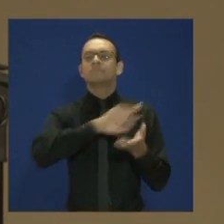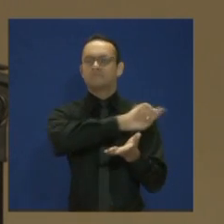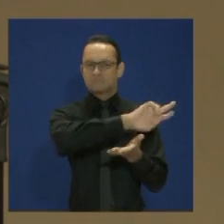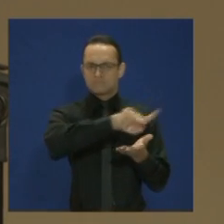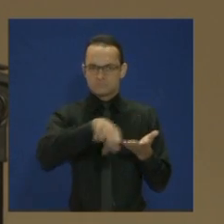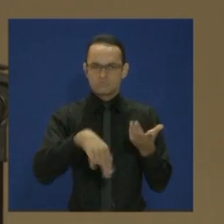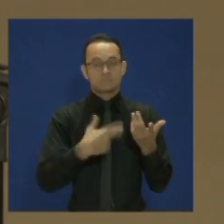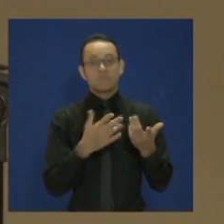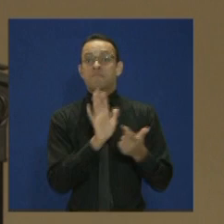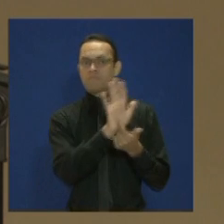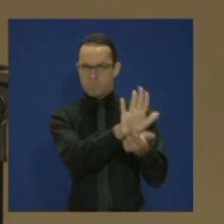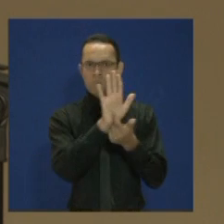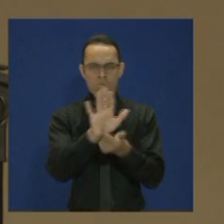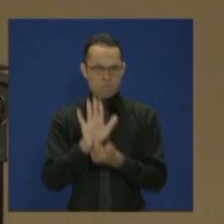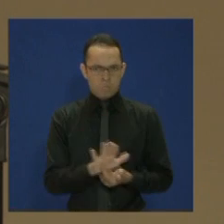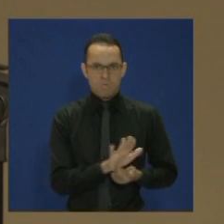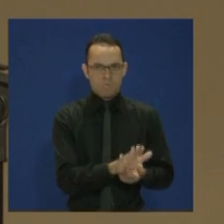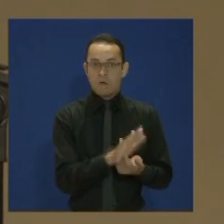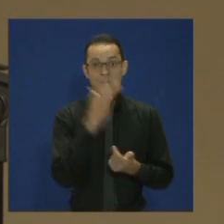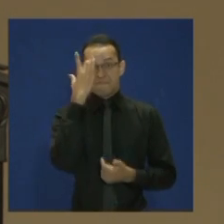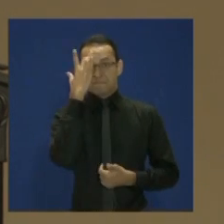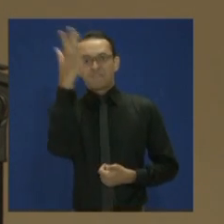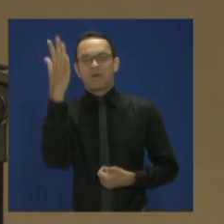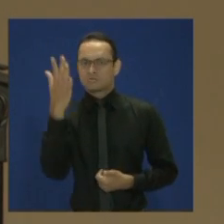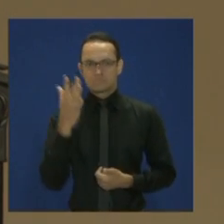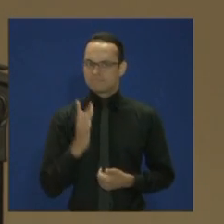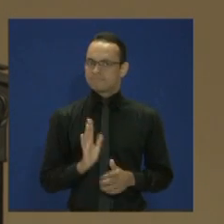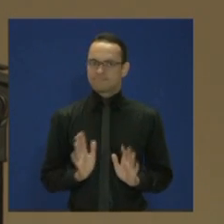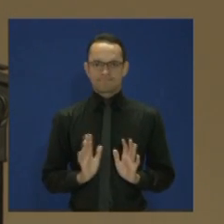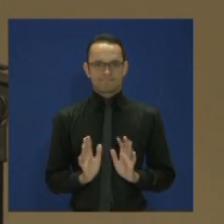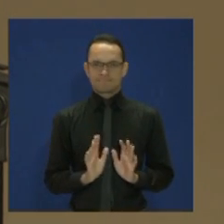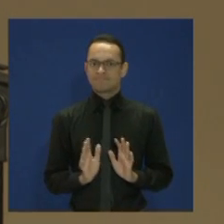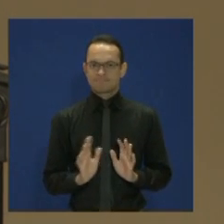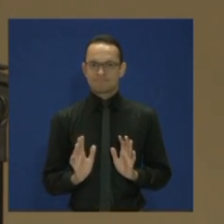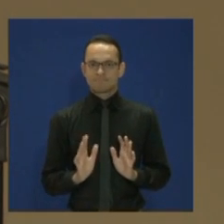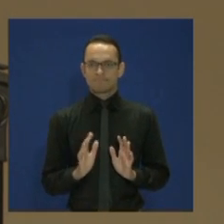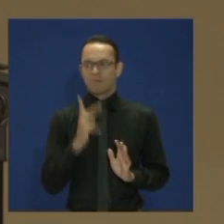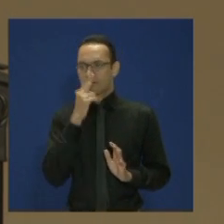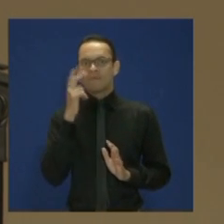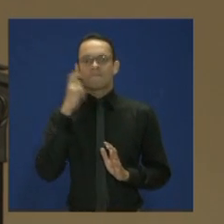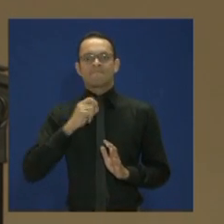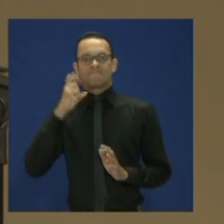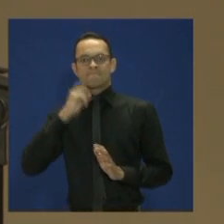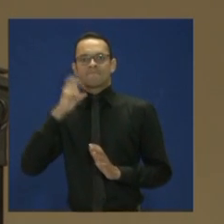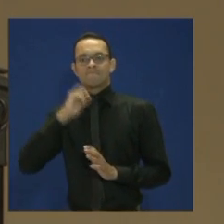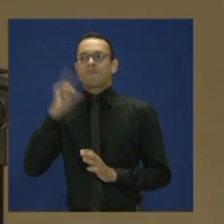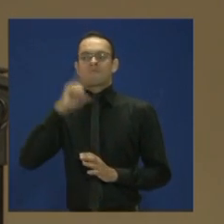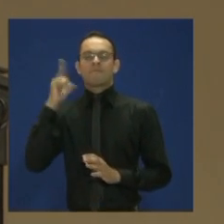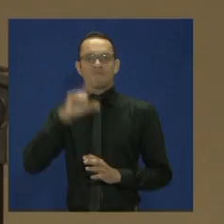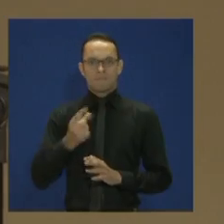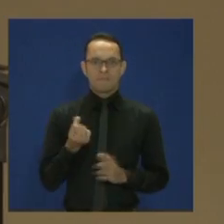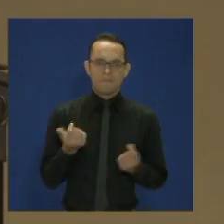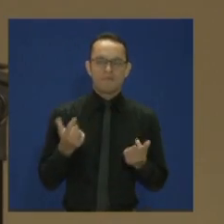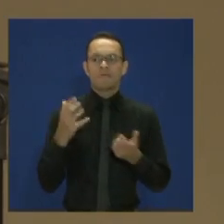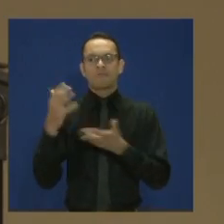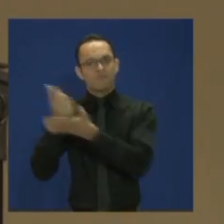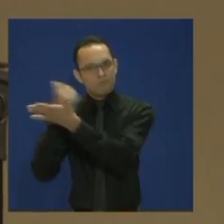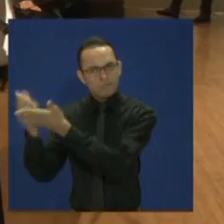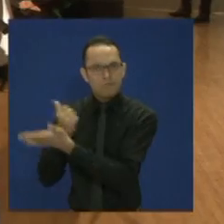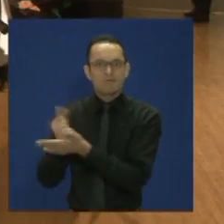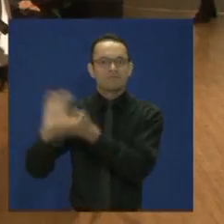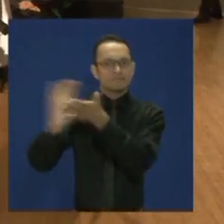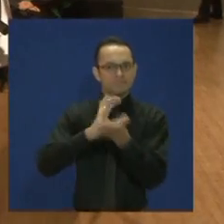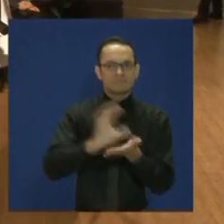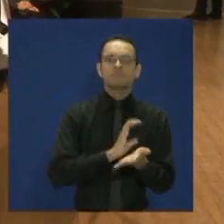porque não tem sido fácil, não tem sido fácil conseguir os recursos, para tocar essas obras, para não deixar a obra parada, não